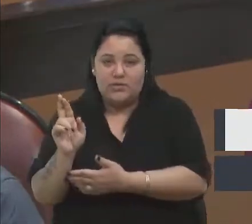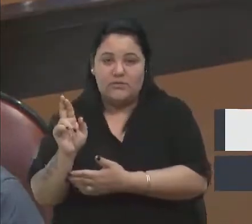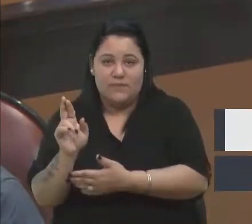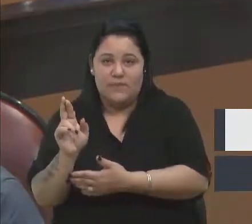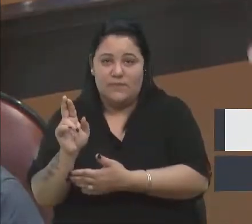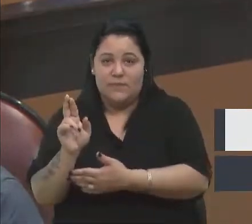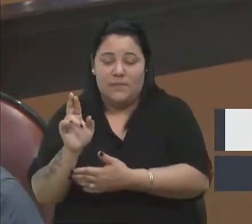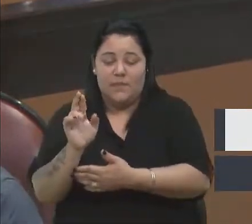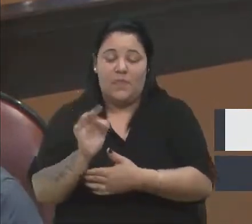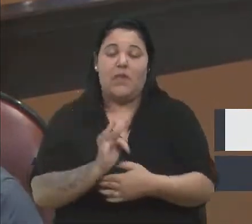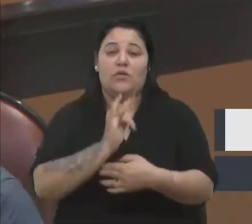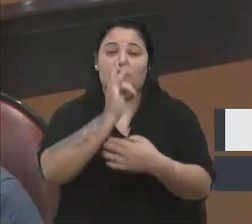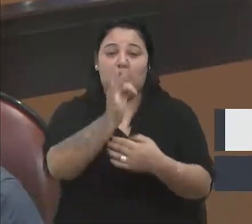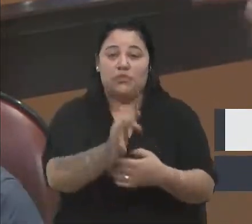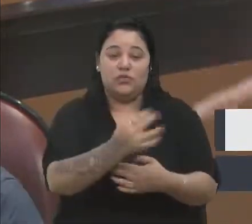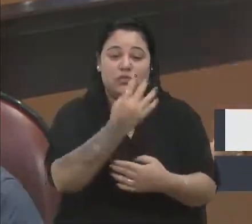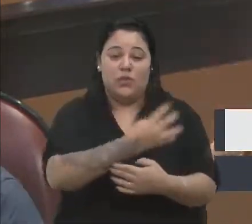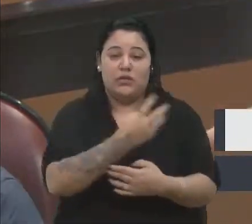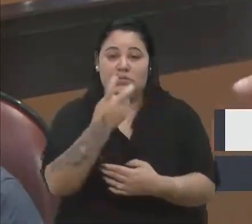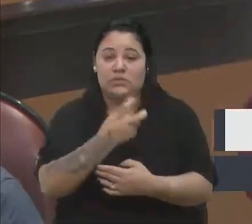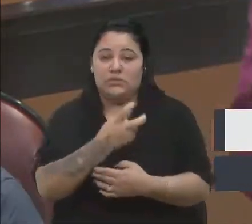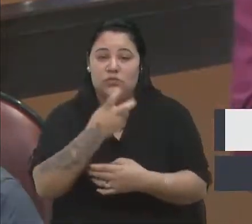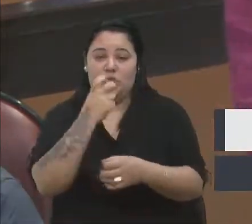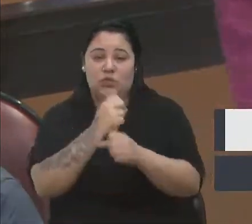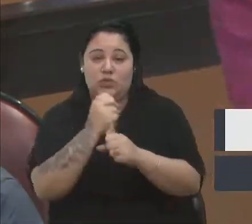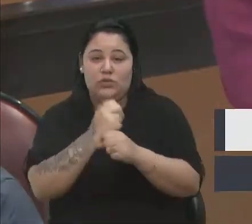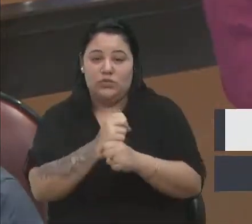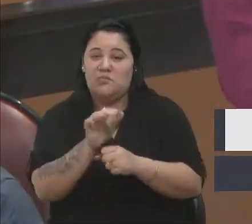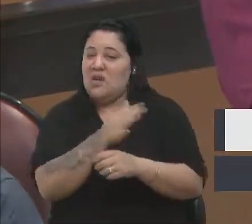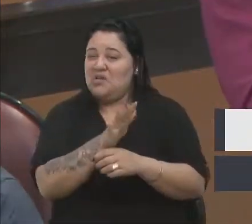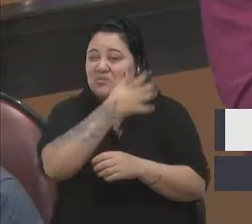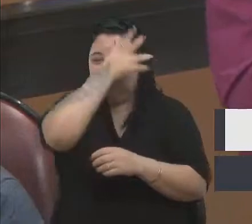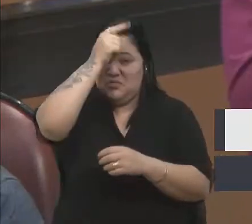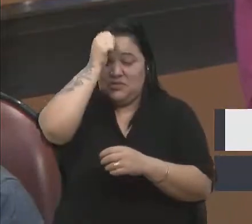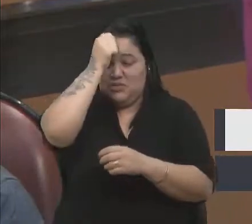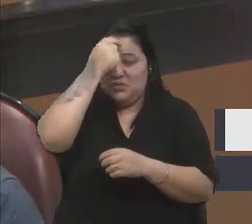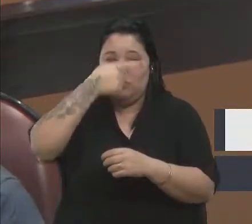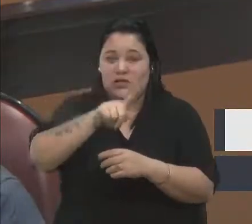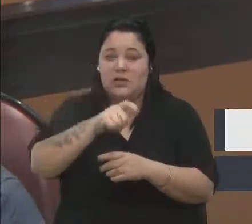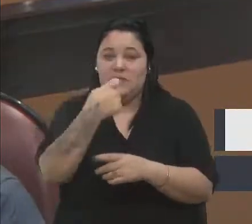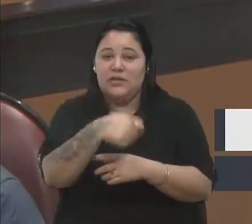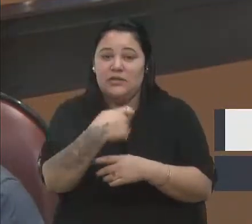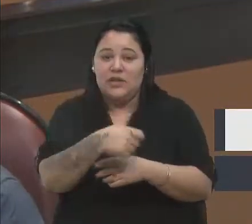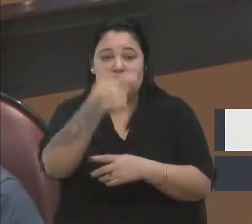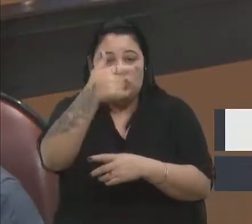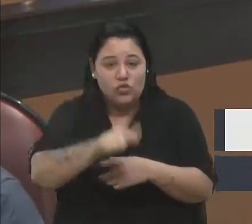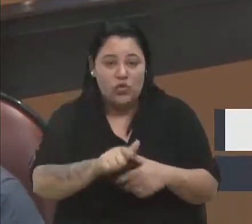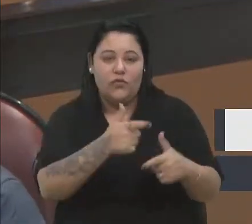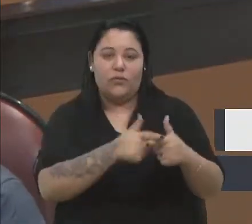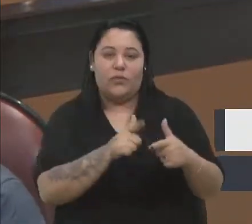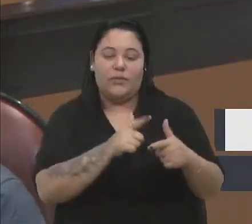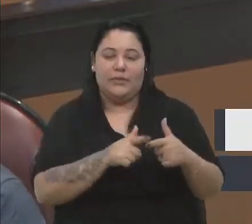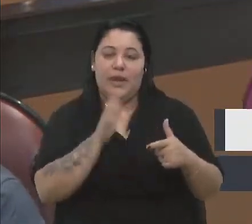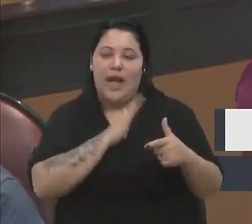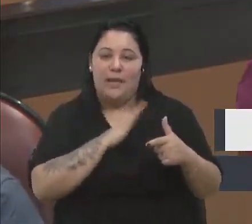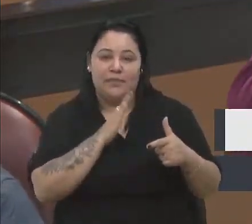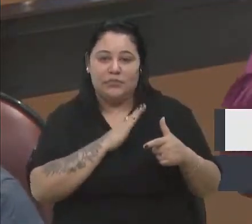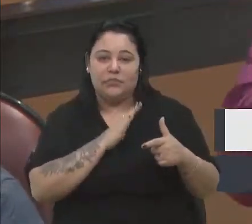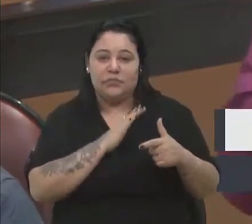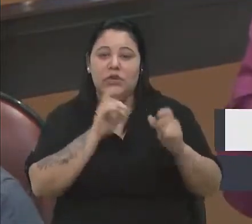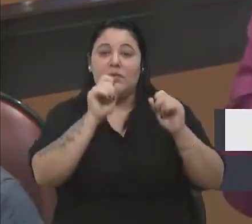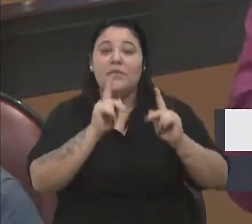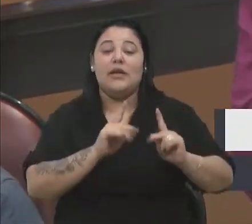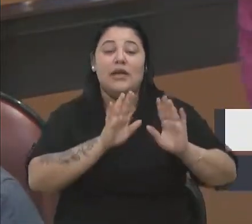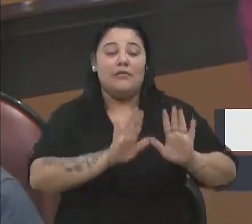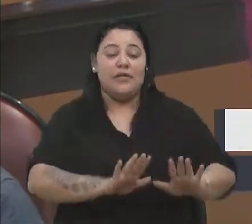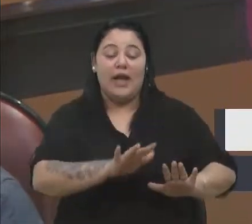num futuro daqui de quatro, cinco anos, o município ia ter de novo esse problema logo e para quem ia